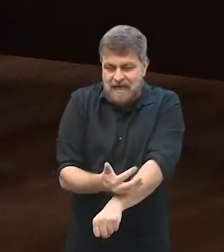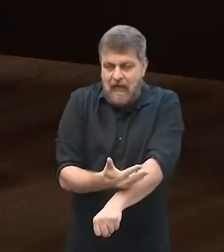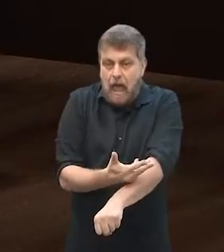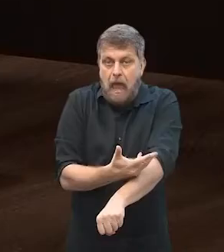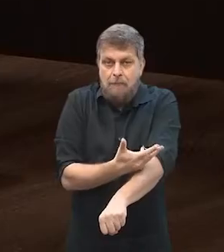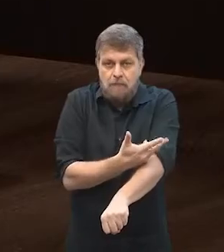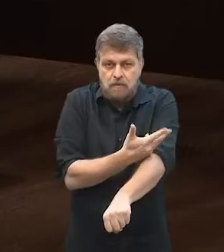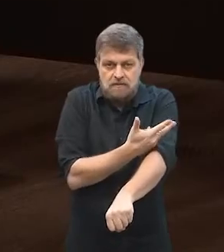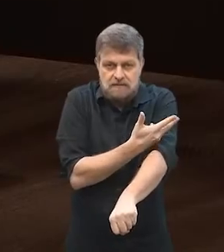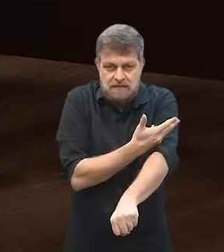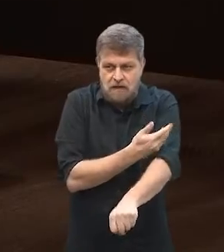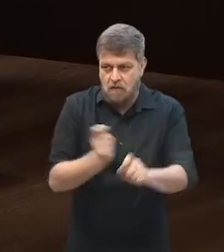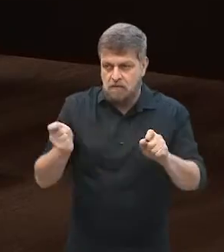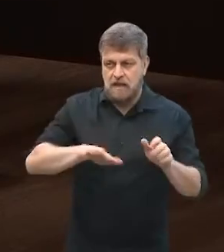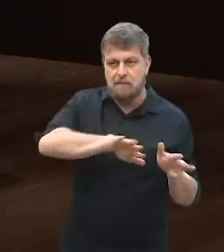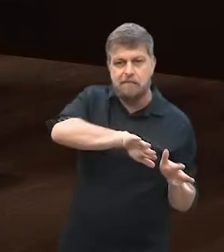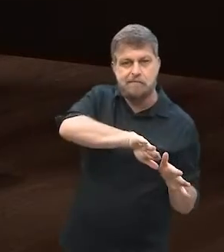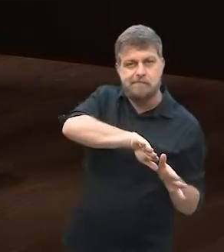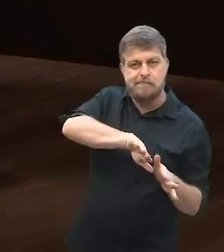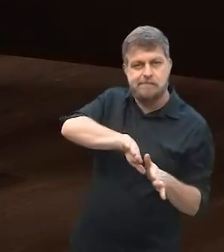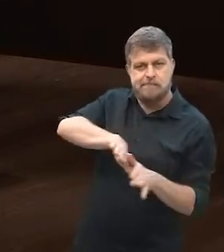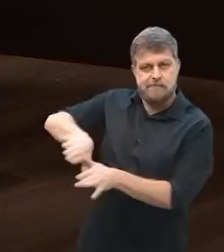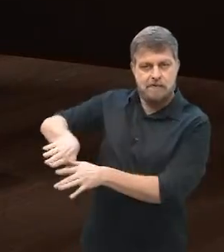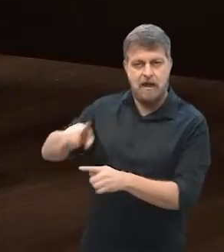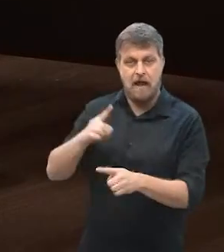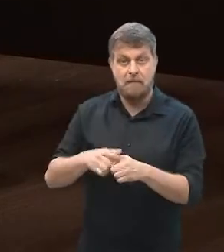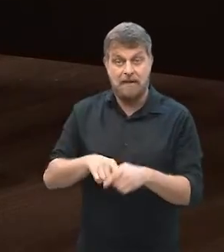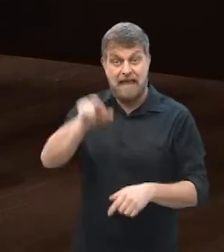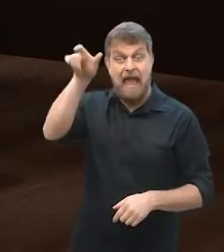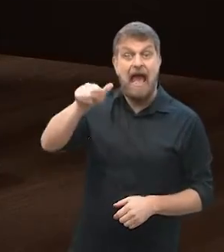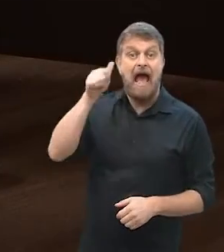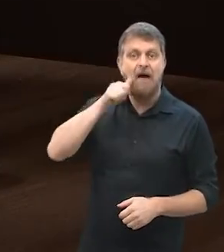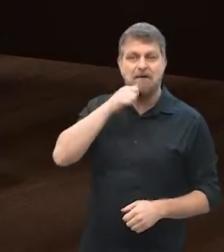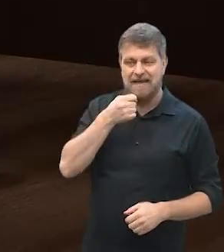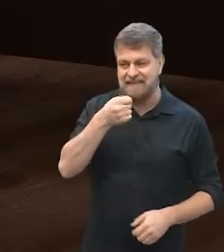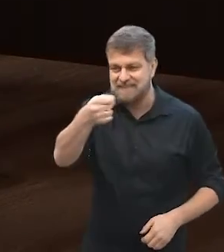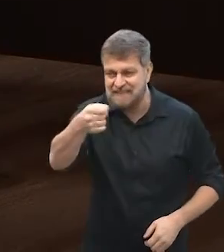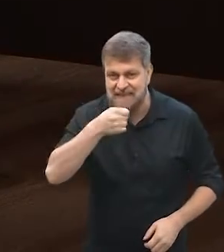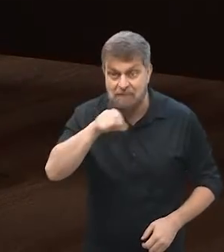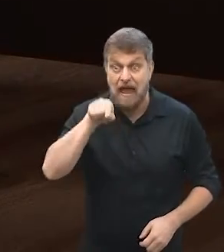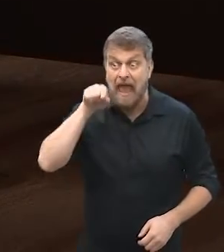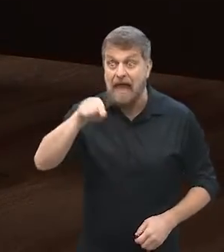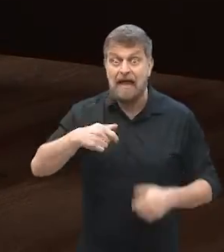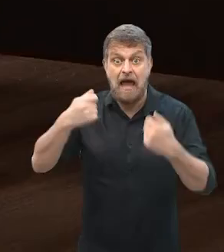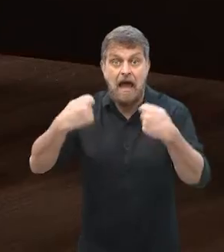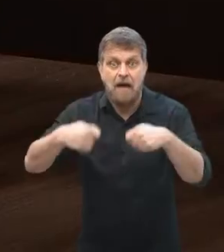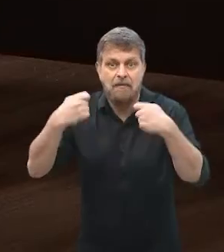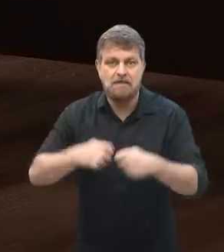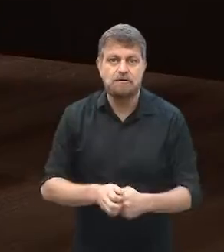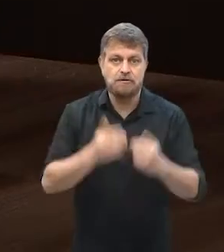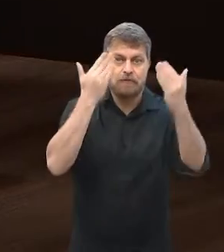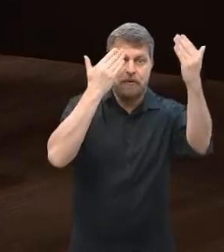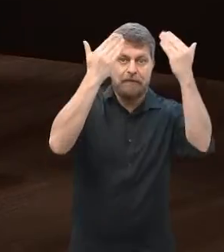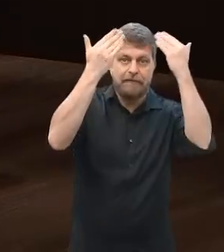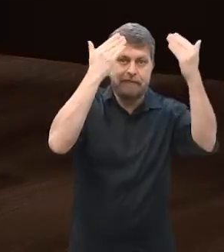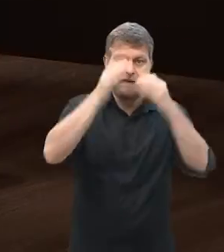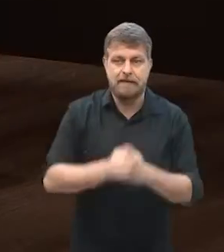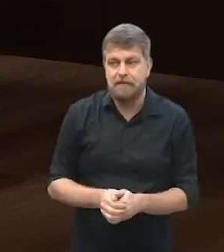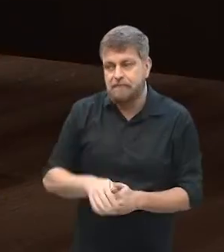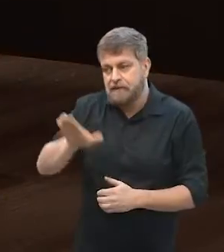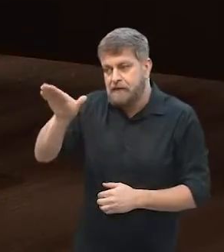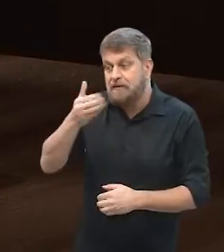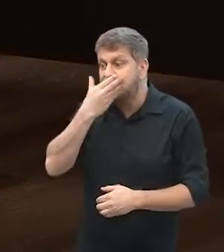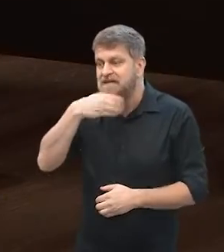deixá-las de lado, até porque a nossa entrevistada, professor, ela chegou a fazer até terapia para conseguir tomar essa